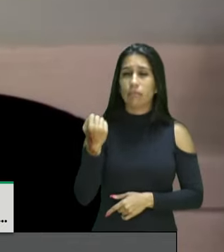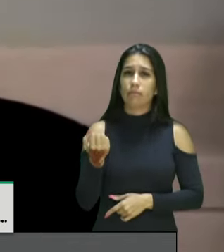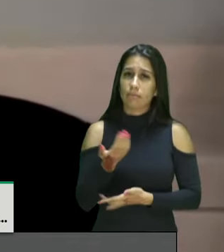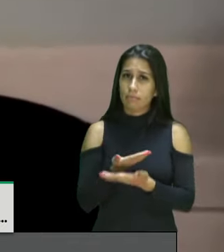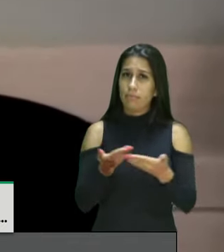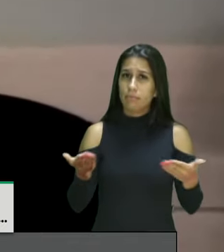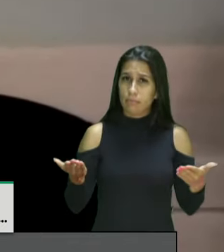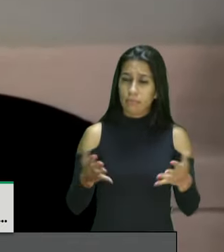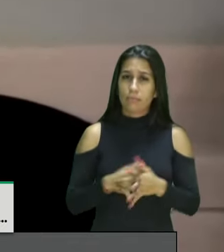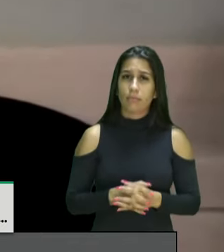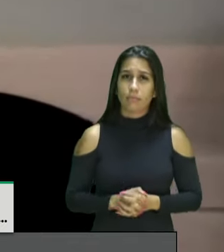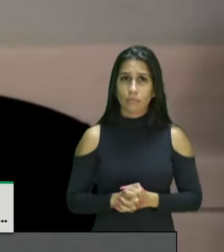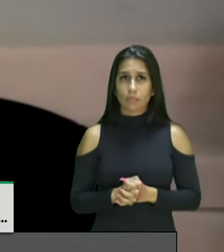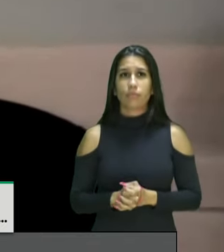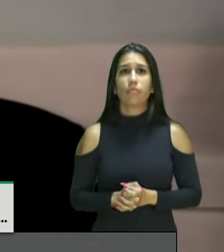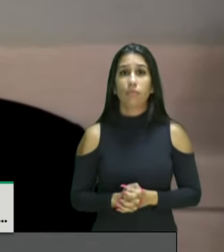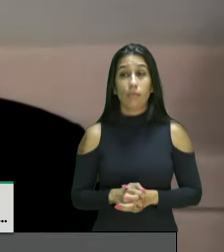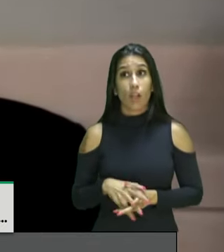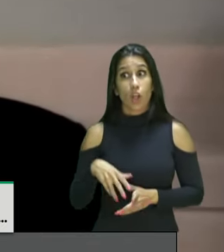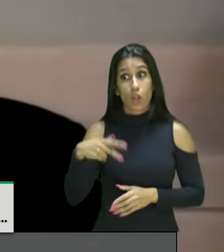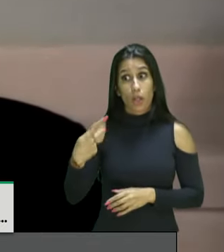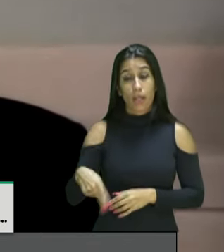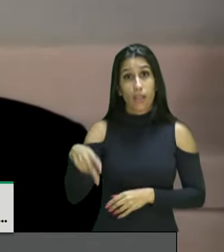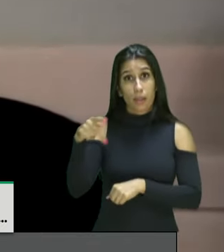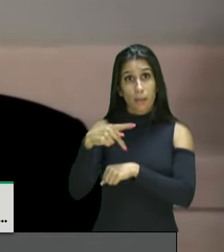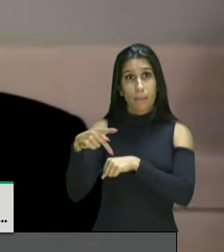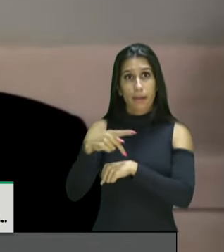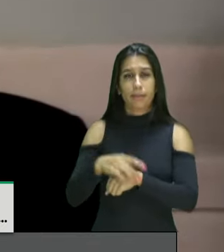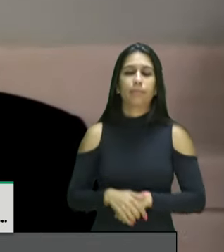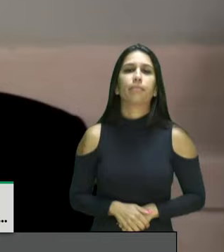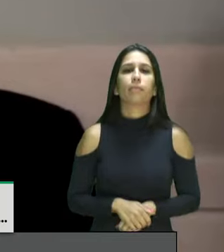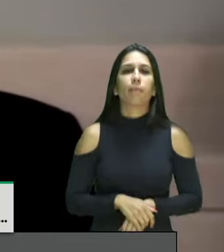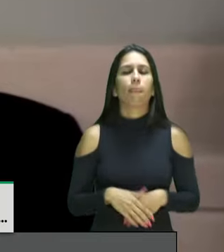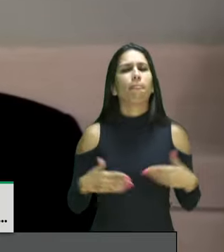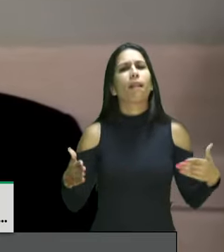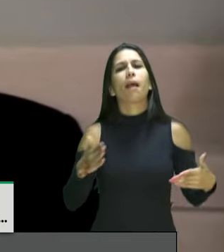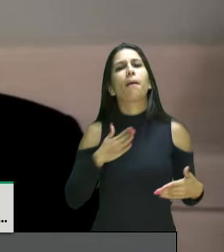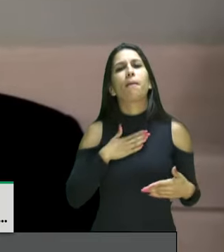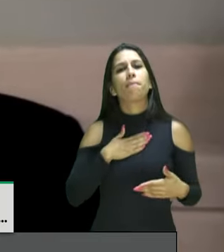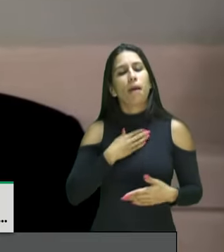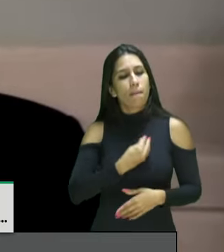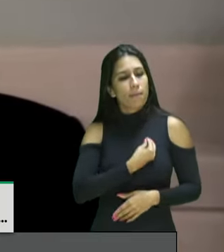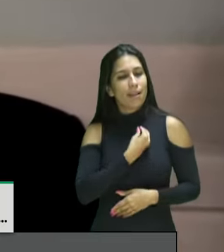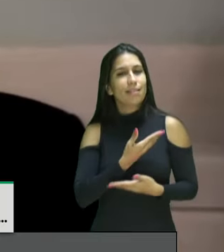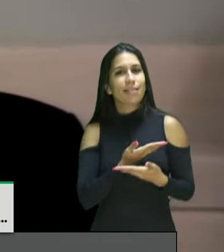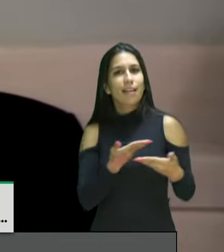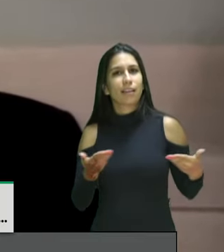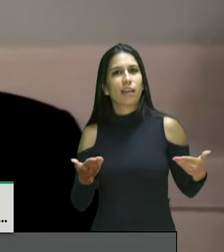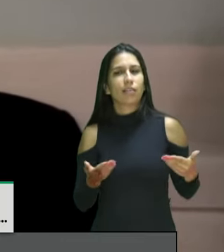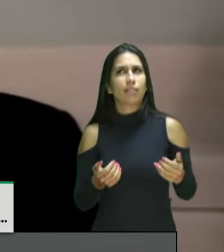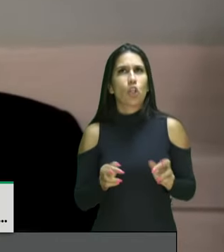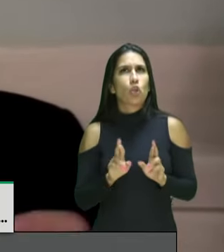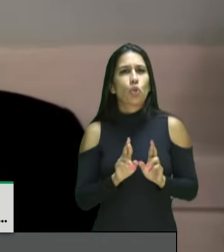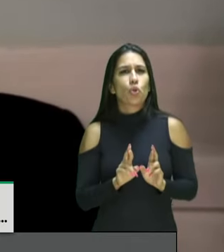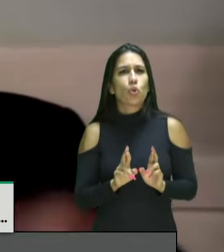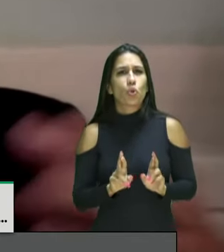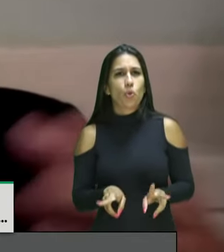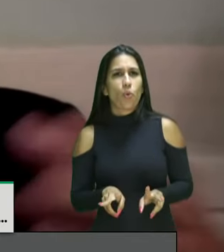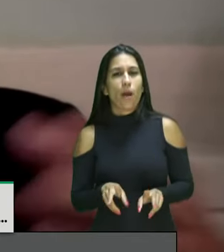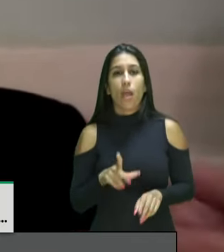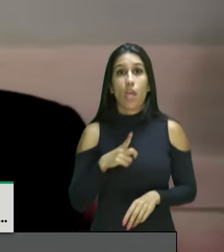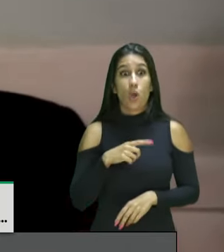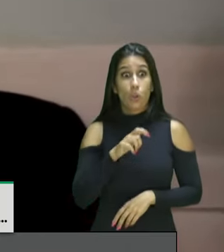nossa nação a minha presença aqui deputado não é na condição de